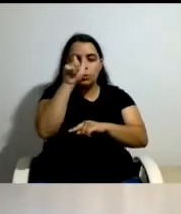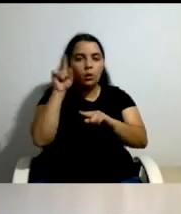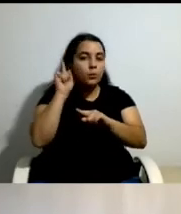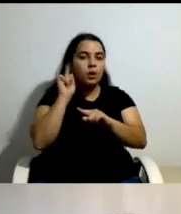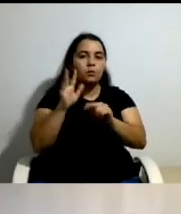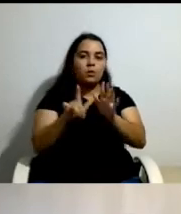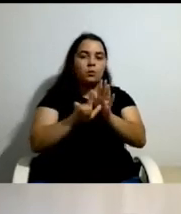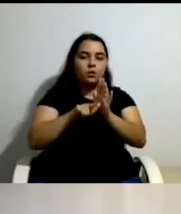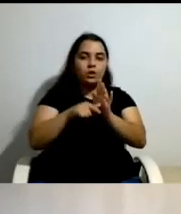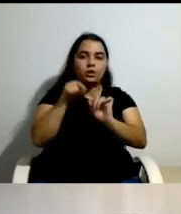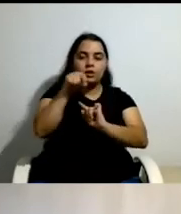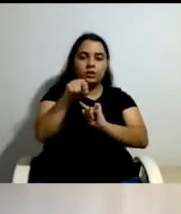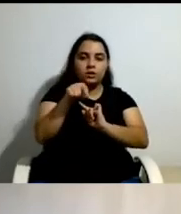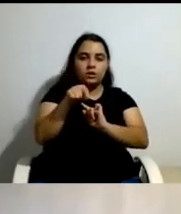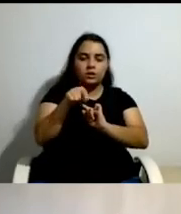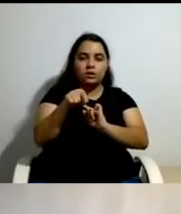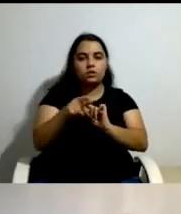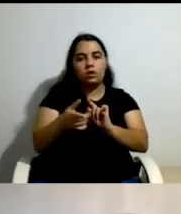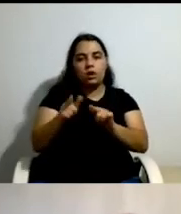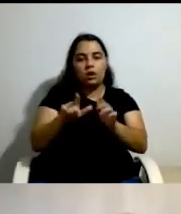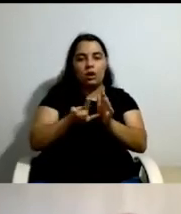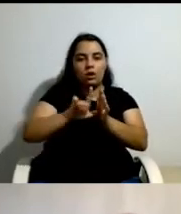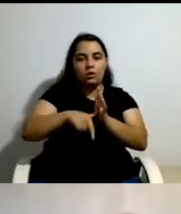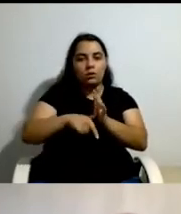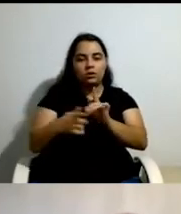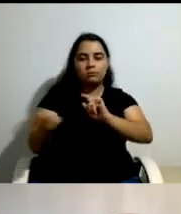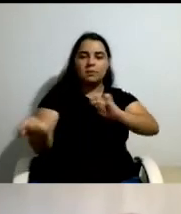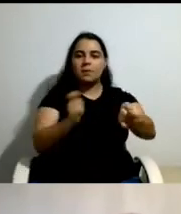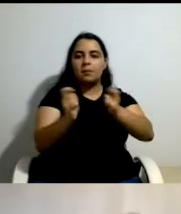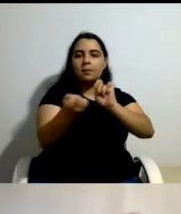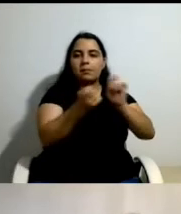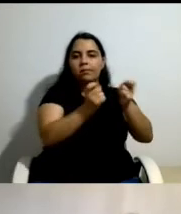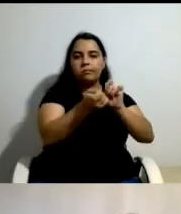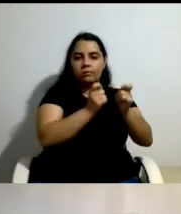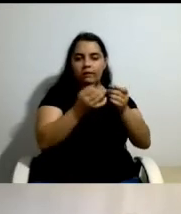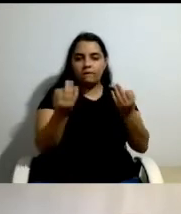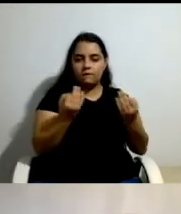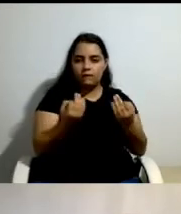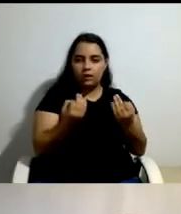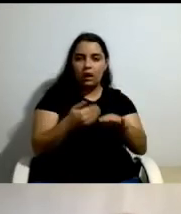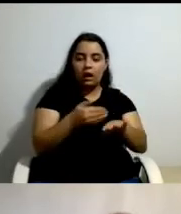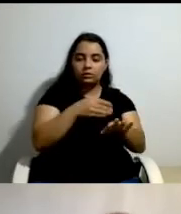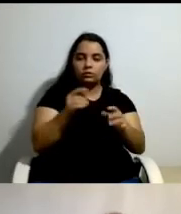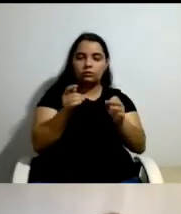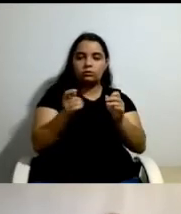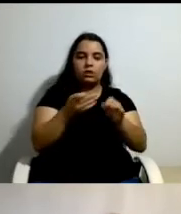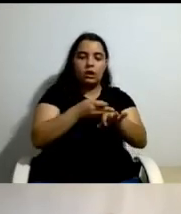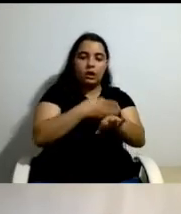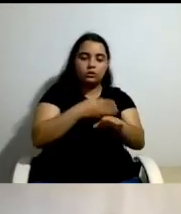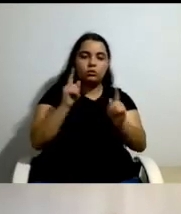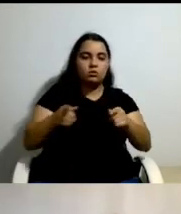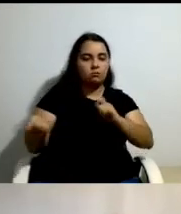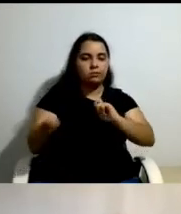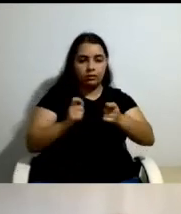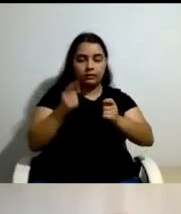debatido largamente antes de ser iniciado, portanto ele teve uma duração